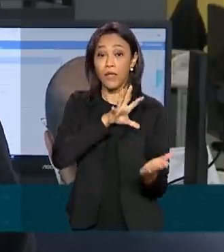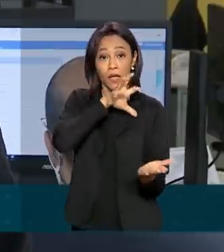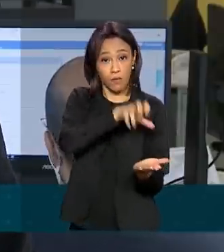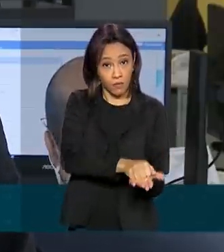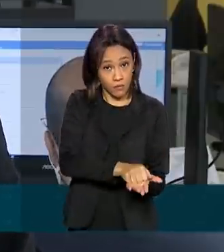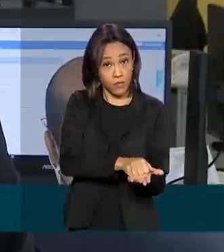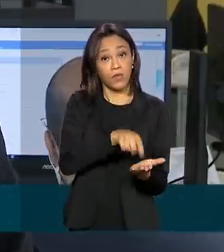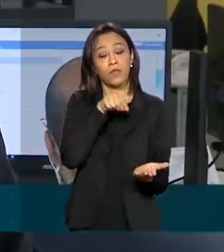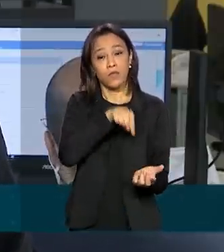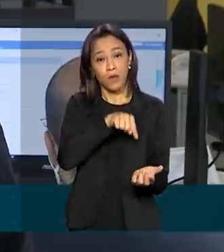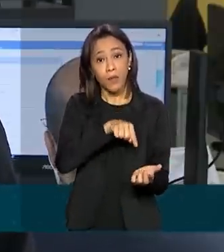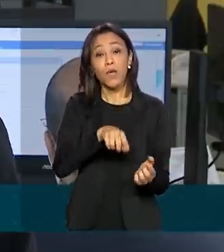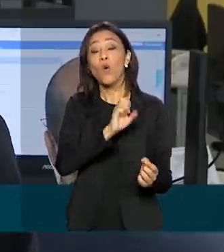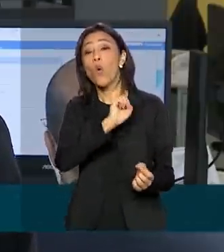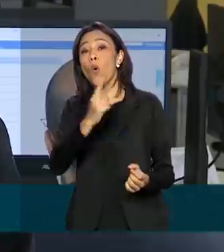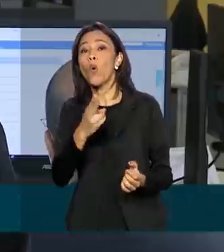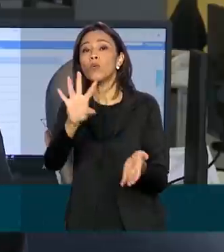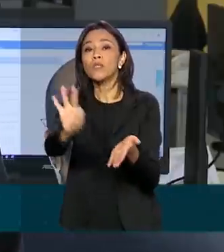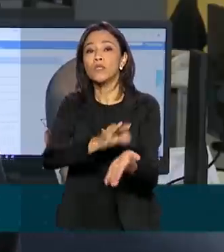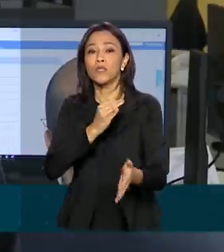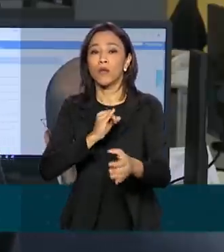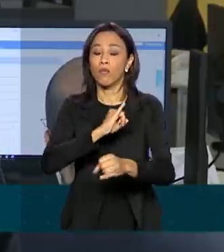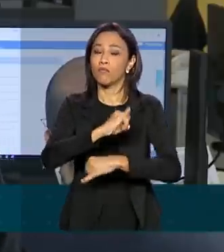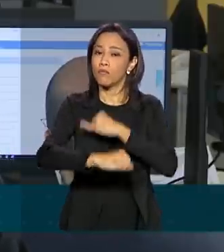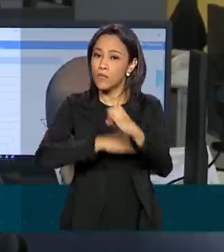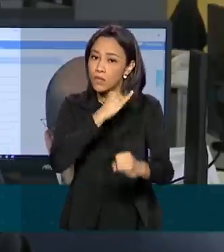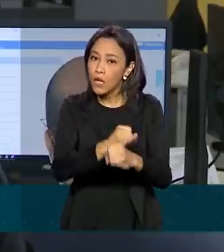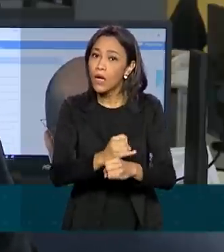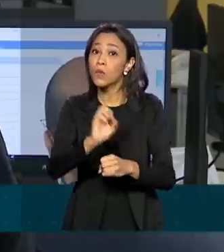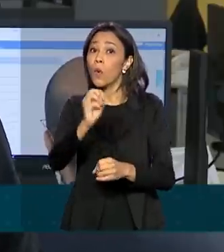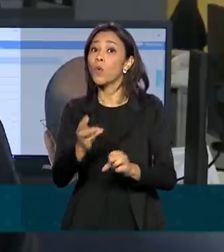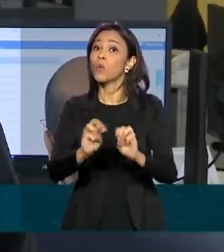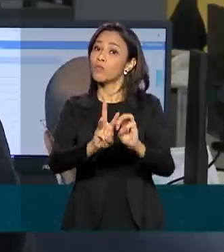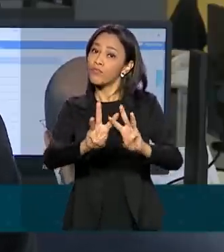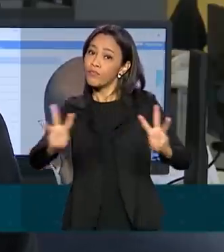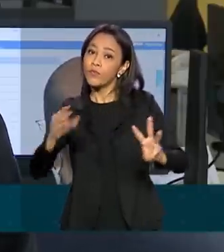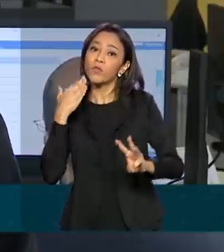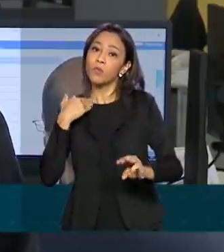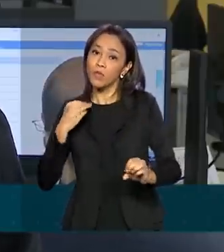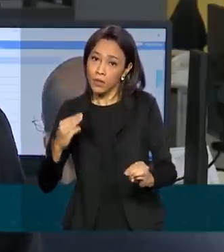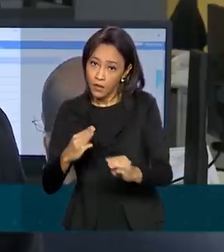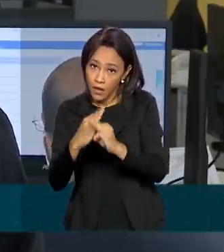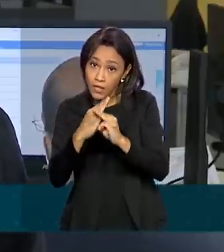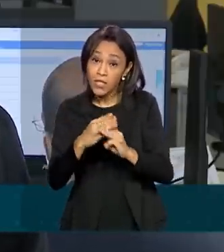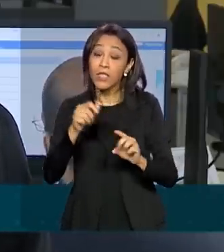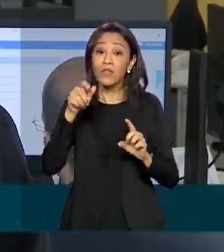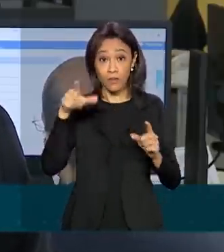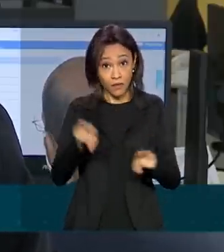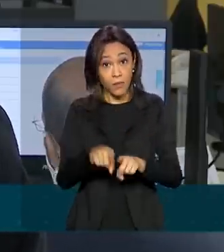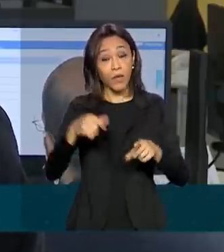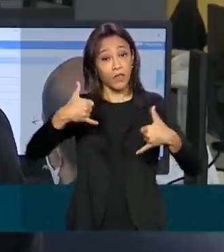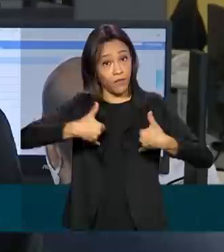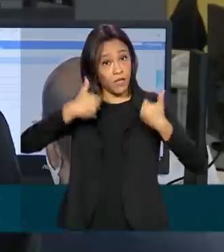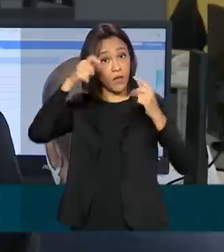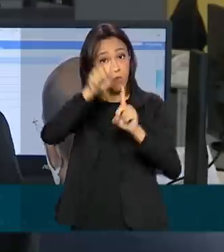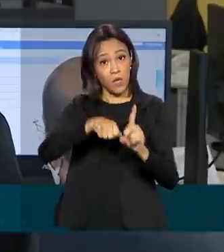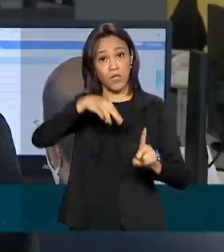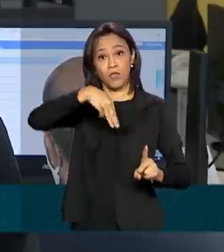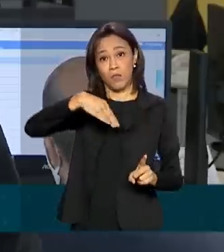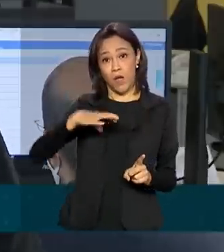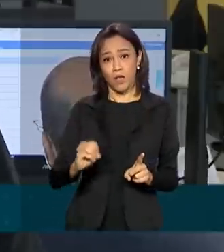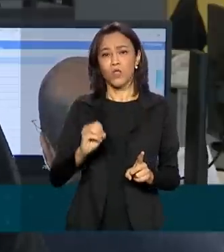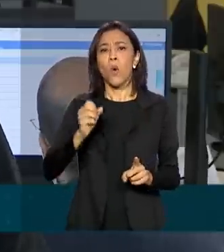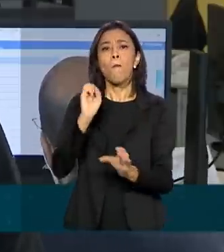ou que se inscreveram pelo site ou pelo aplicativo Caixa Tem e que fazem aniversário em março. Serão pagas via